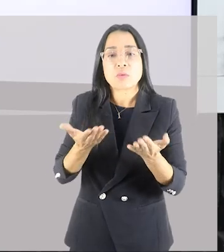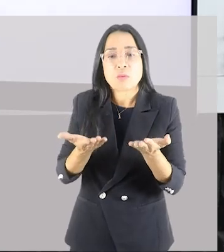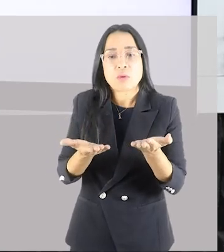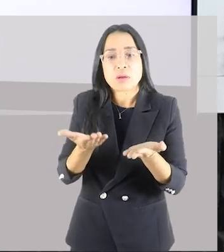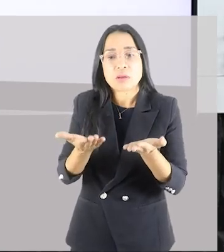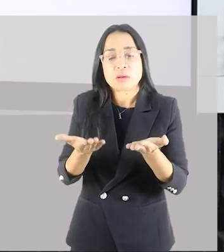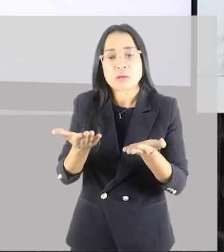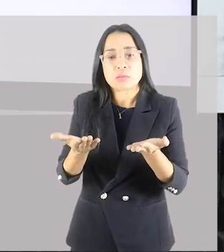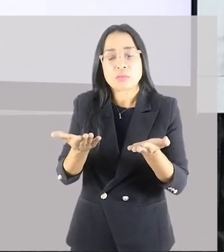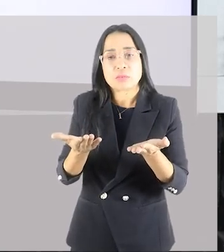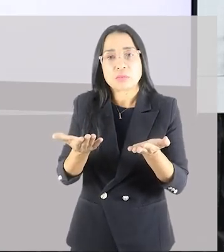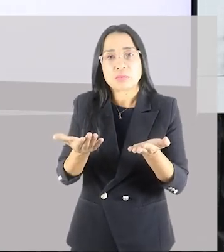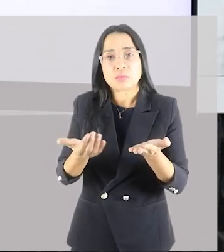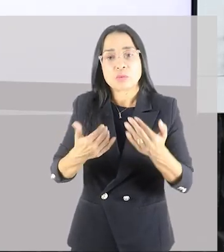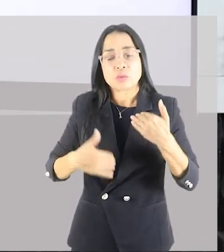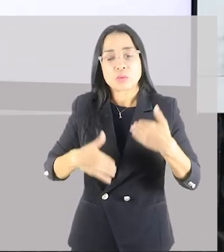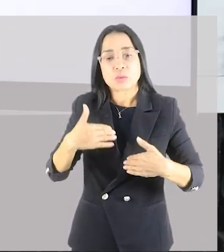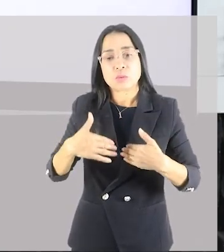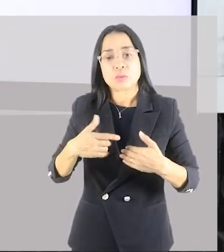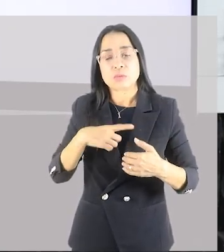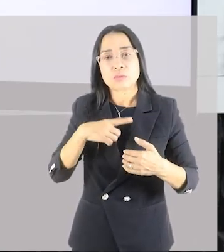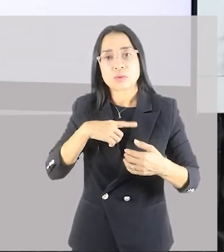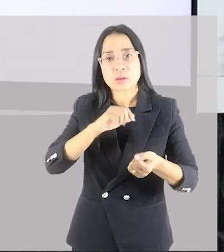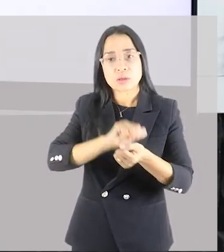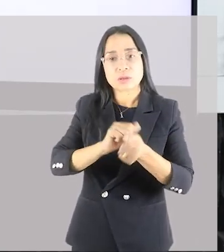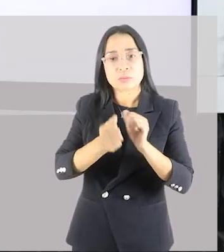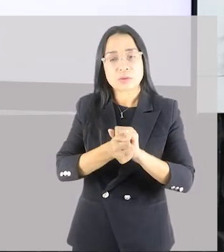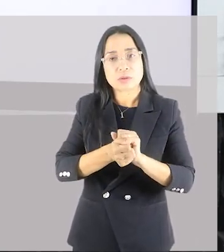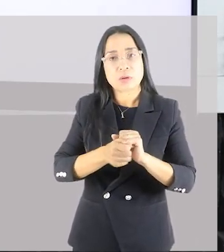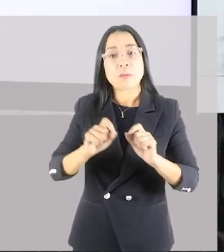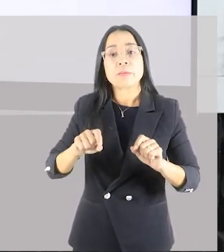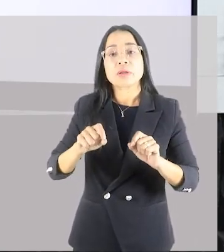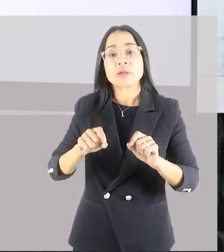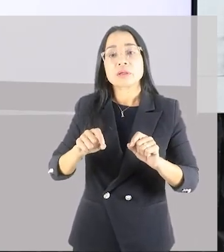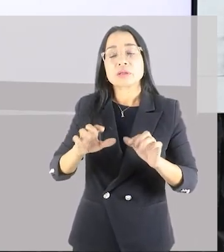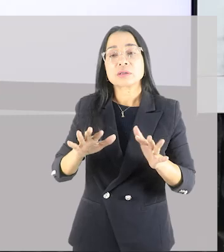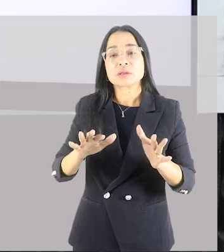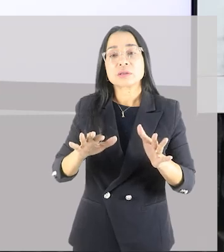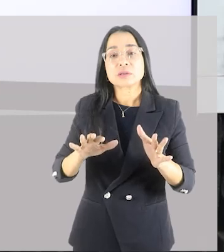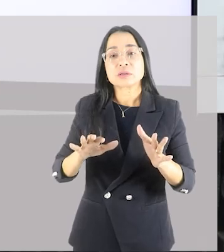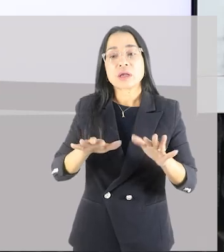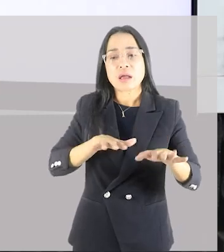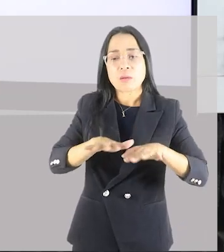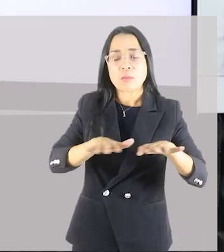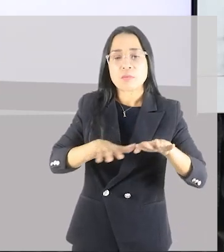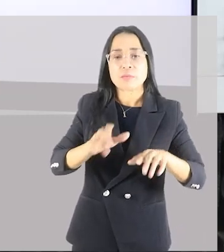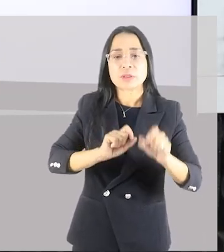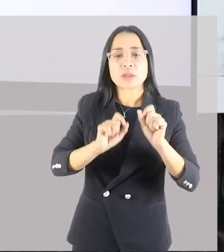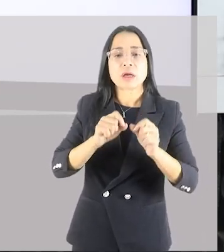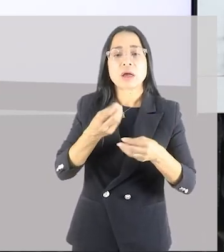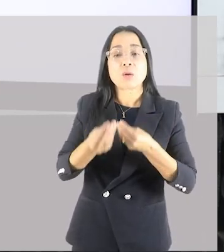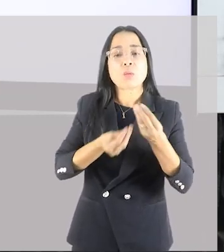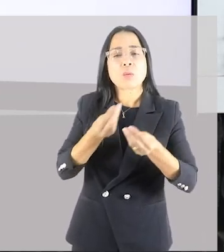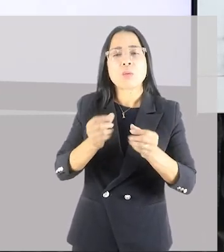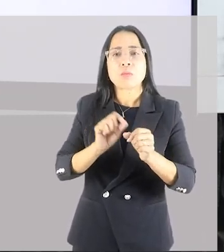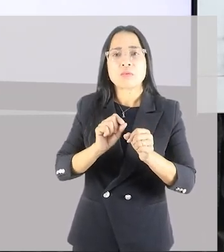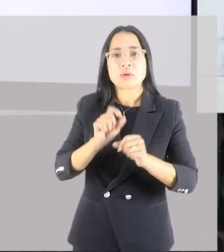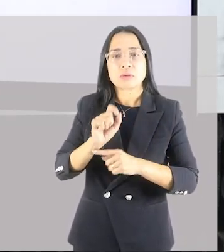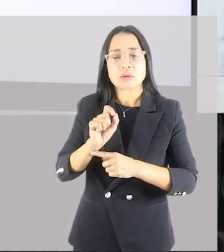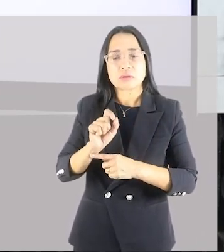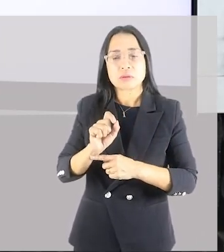tipo de adaptação, a gente precisa quebrar essa homeostase. E com o que a gente faz isso? Com o treinamento.